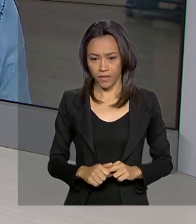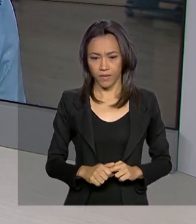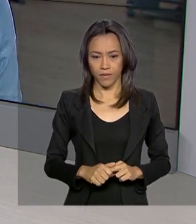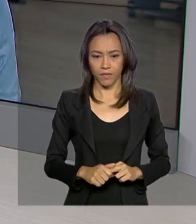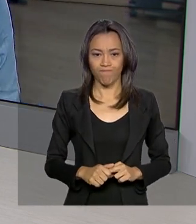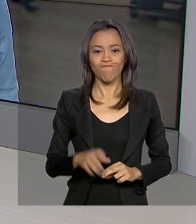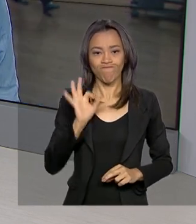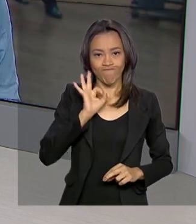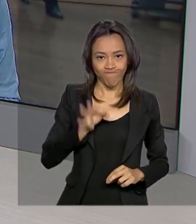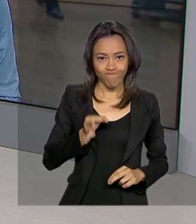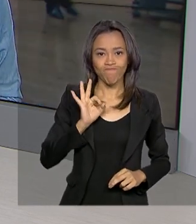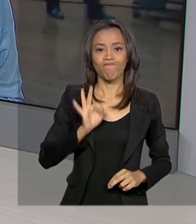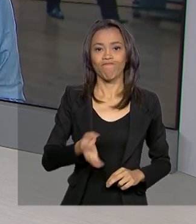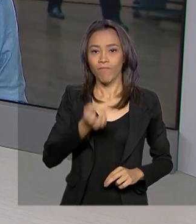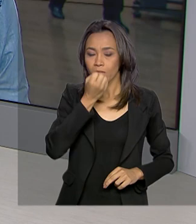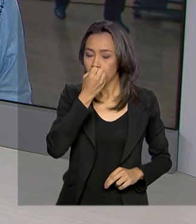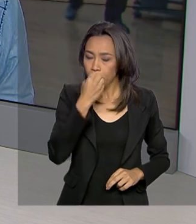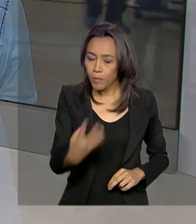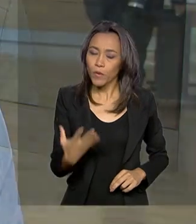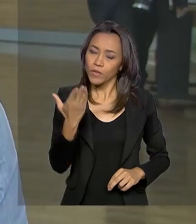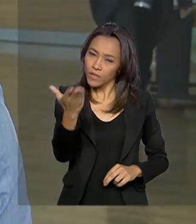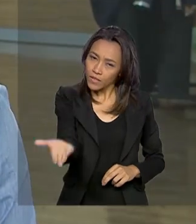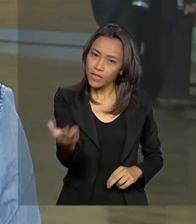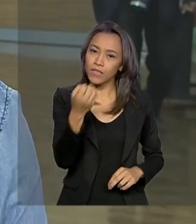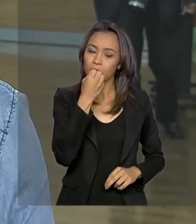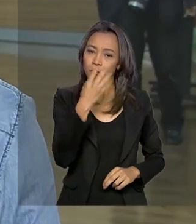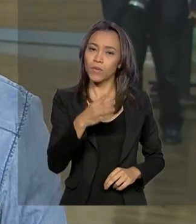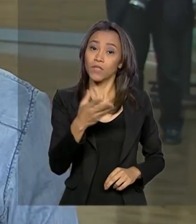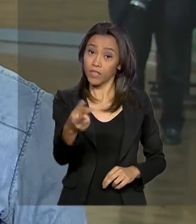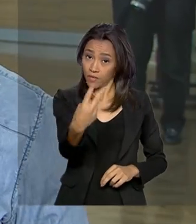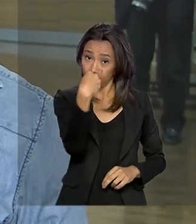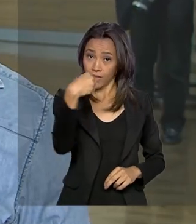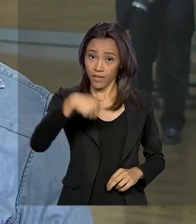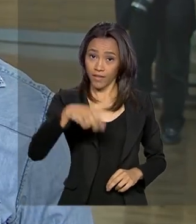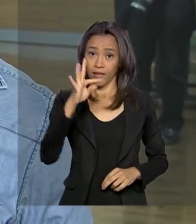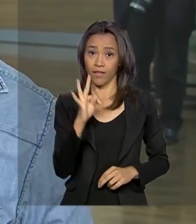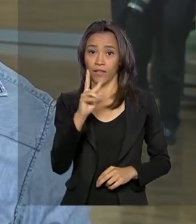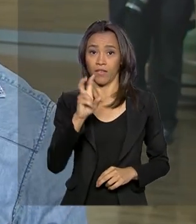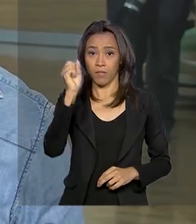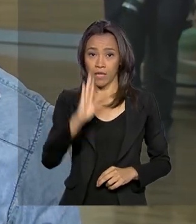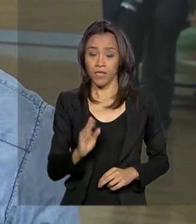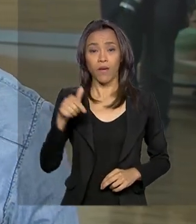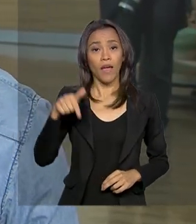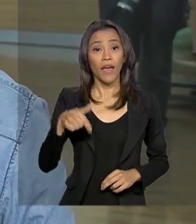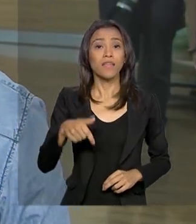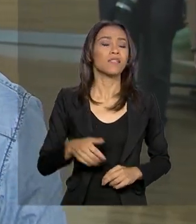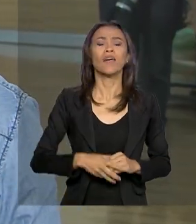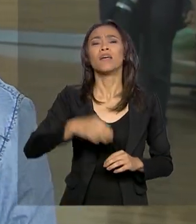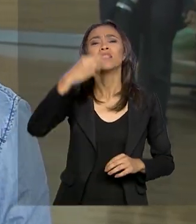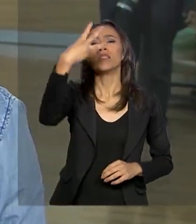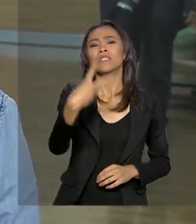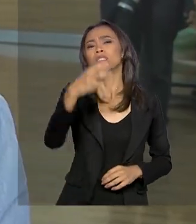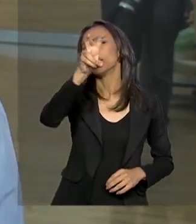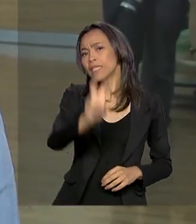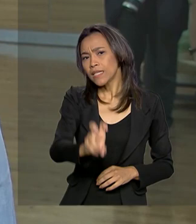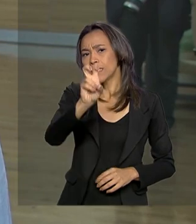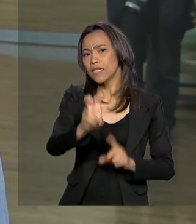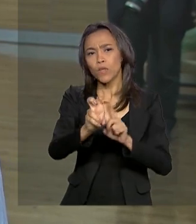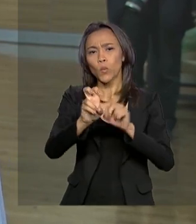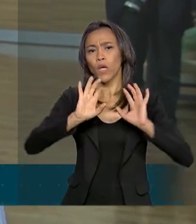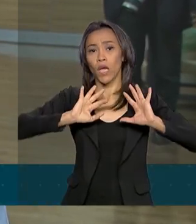É isso mesmo, Renata. Bom dia pra você, bom dia pra você que acompanha a TV Brasil. Essa é a 35ª reunião do Fórum